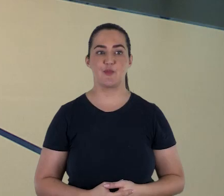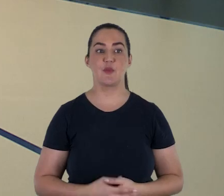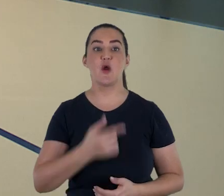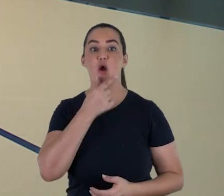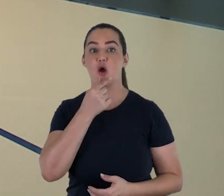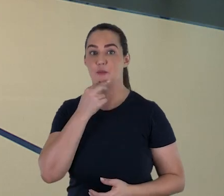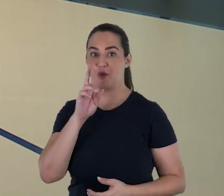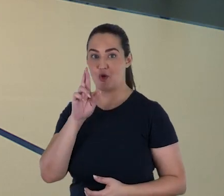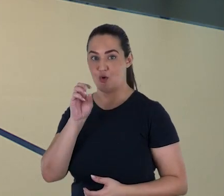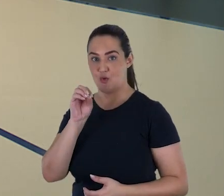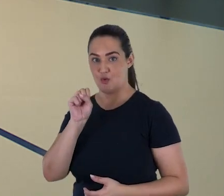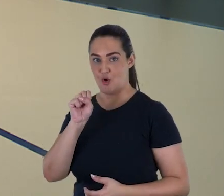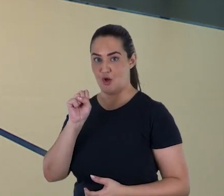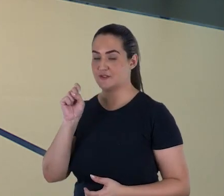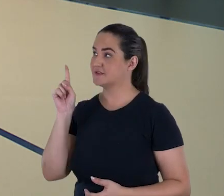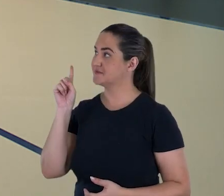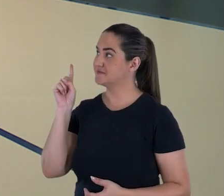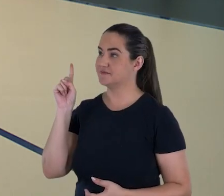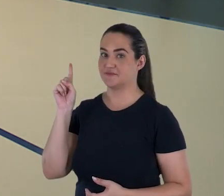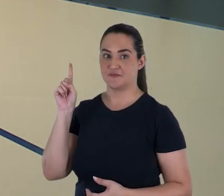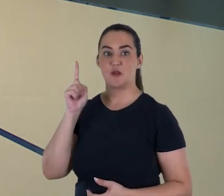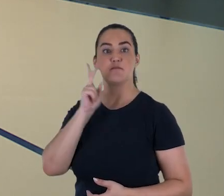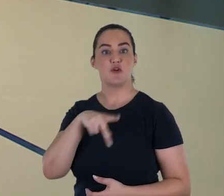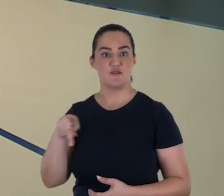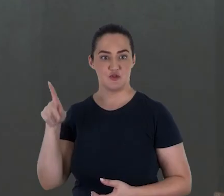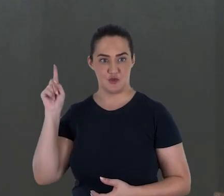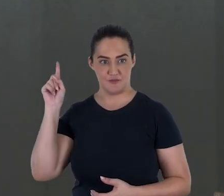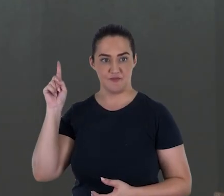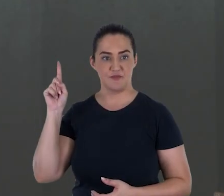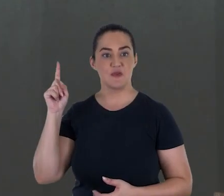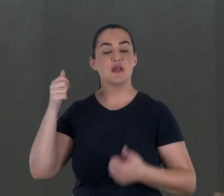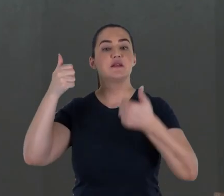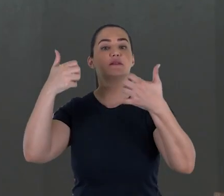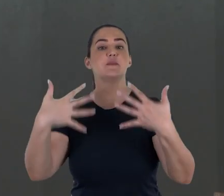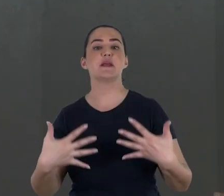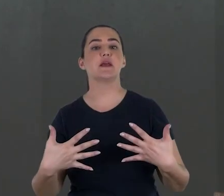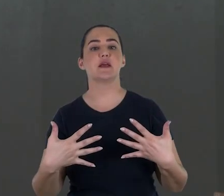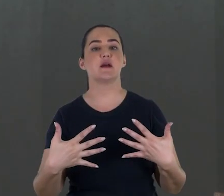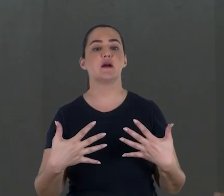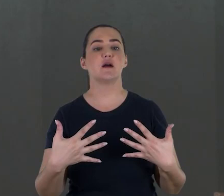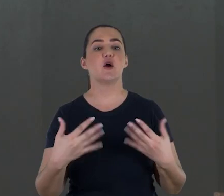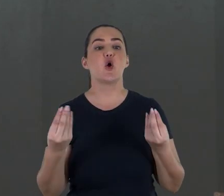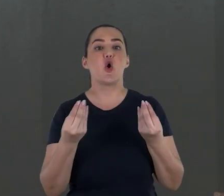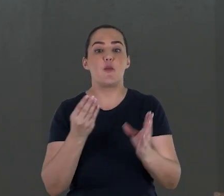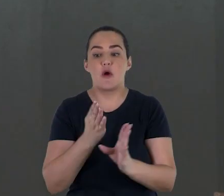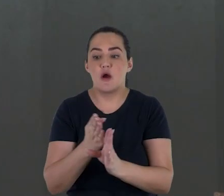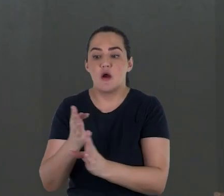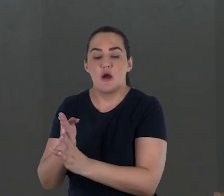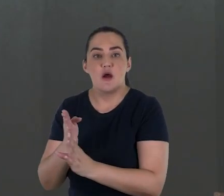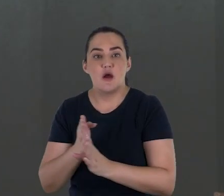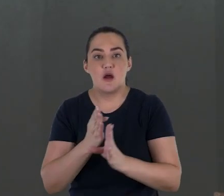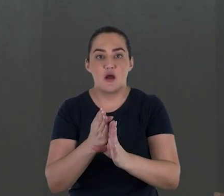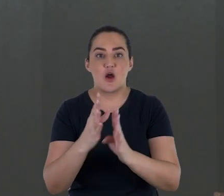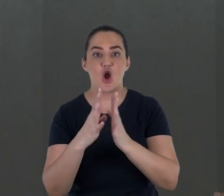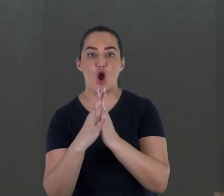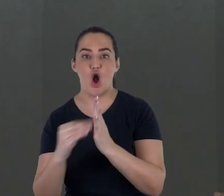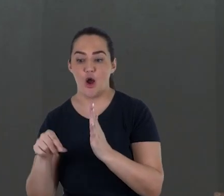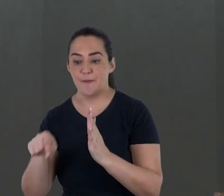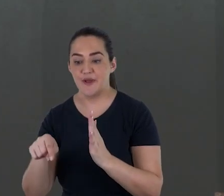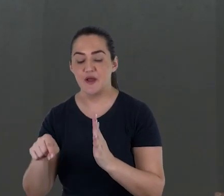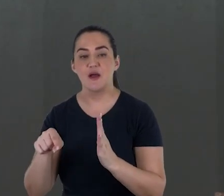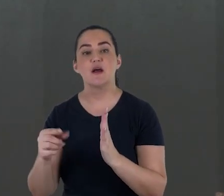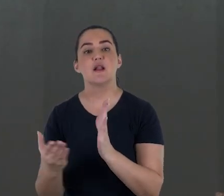Dr. Cross escreveu. Aqui está Frank Cross, professor de Harvard. E veja o que ele disse sobre o achado de cópias de